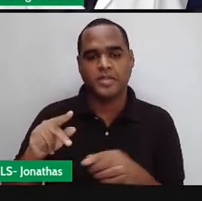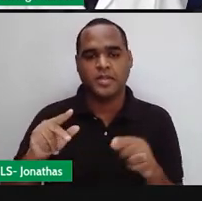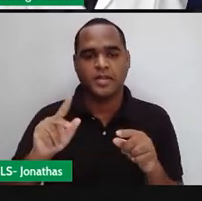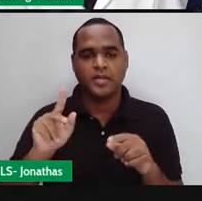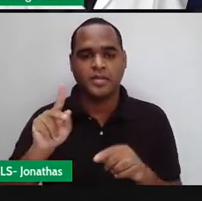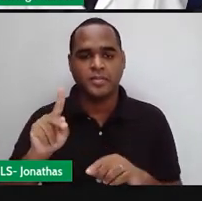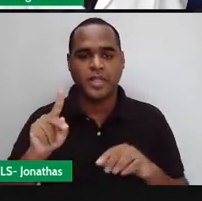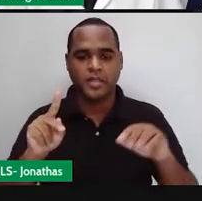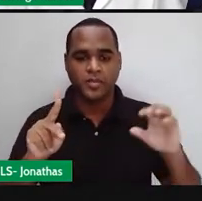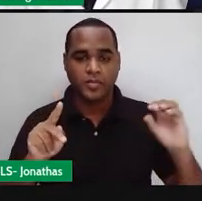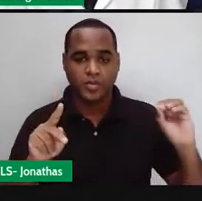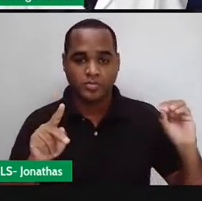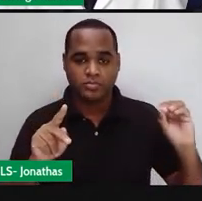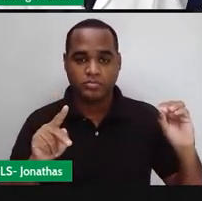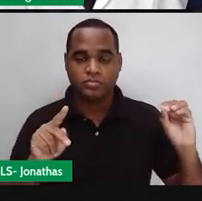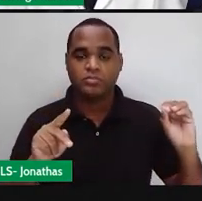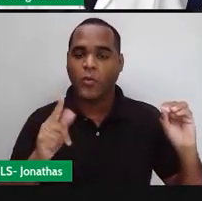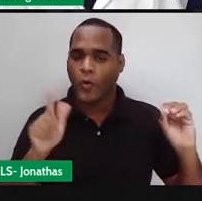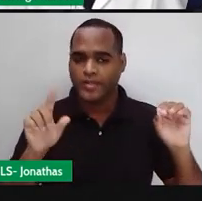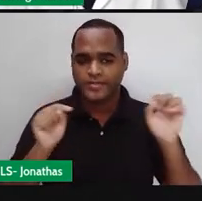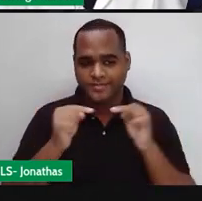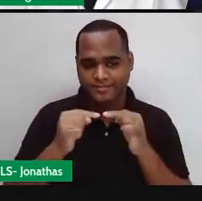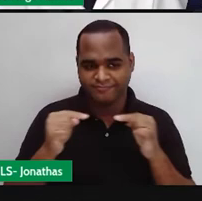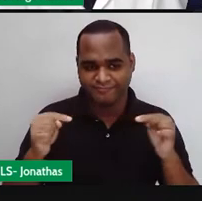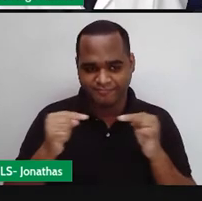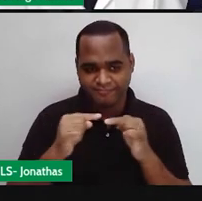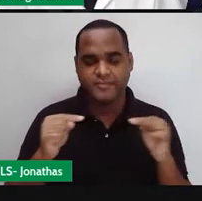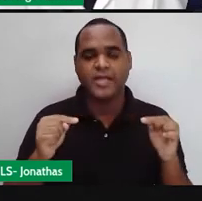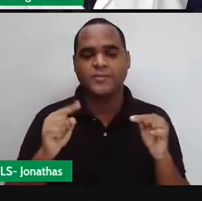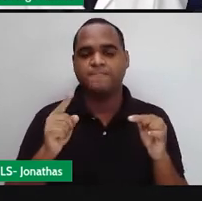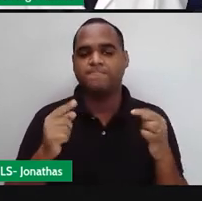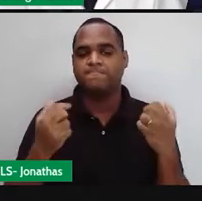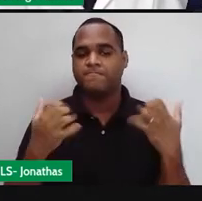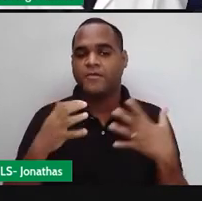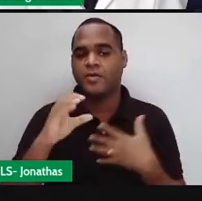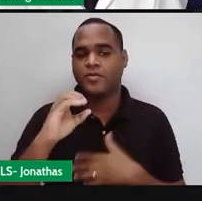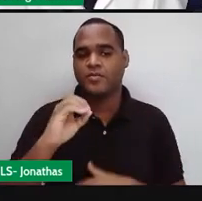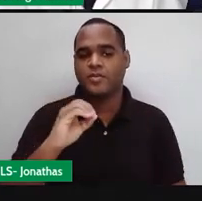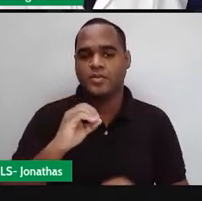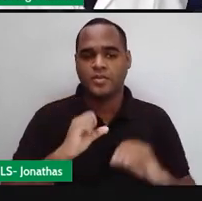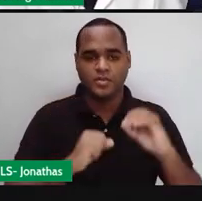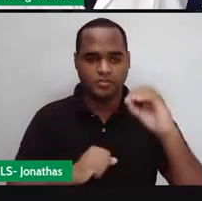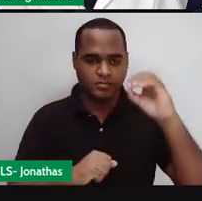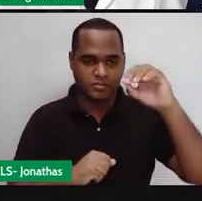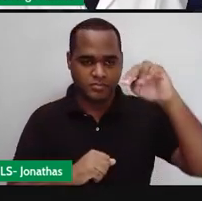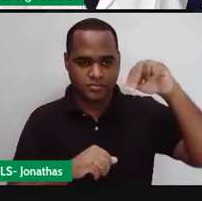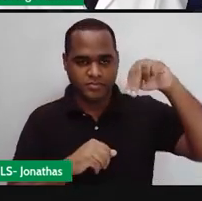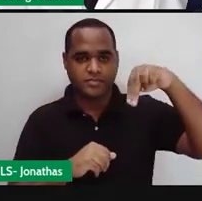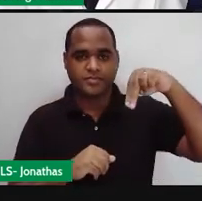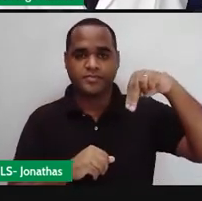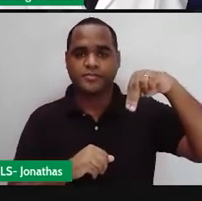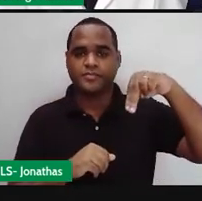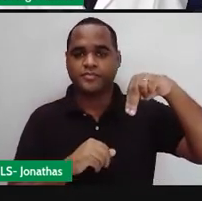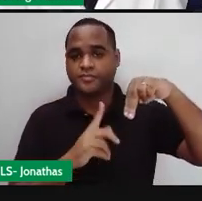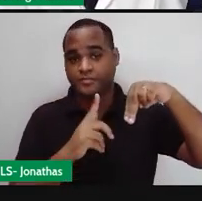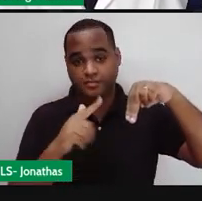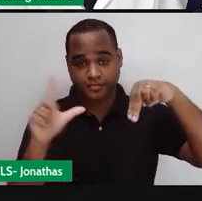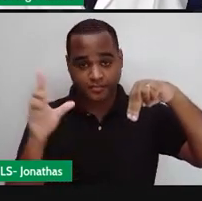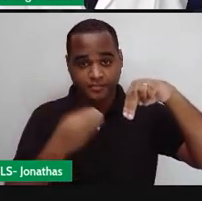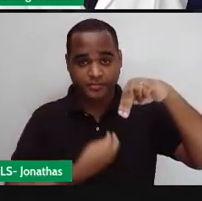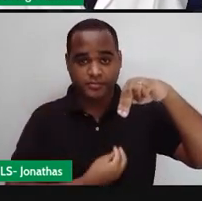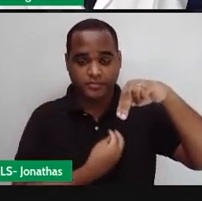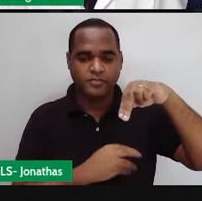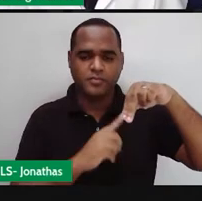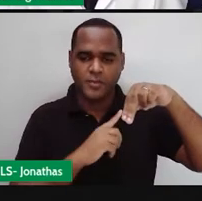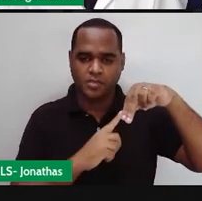P ao O, forma esse lado aqui embaixo. Do O ao N, forma esse outro lado